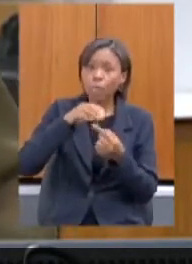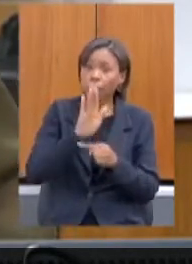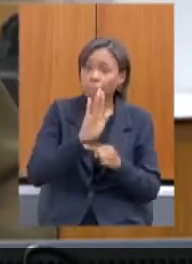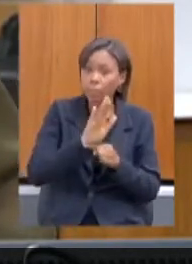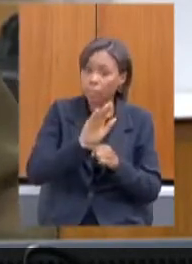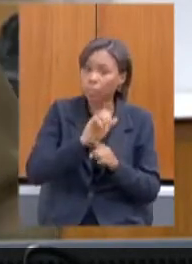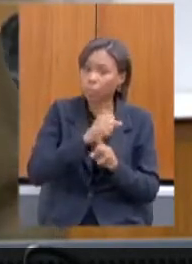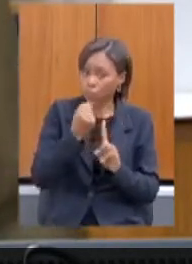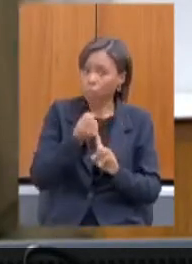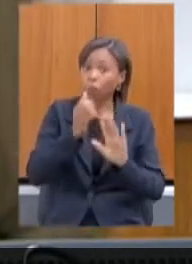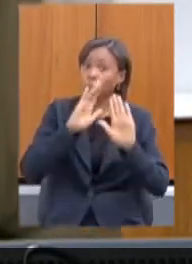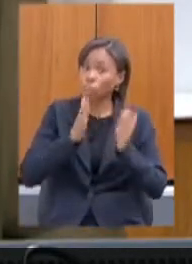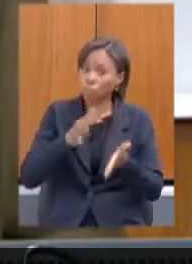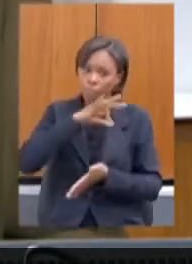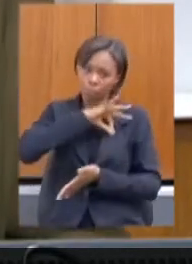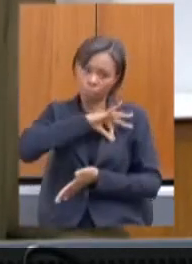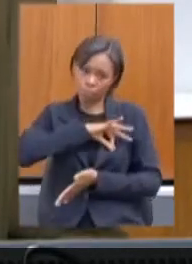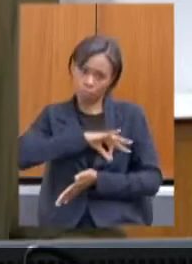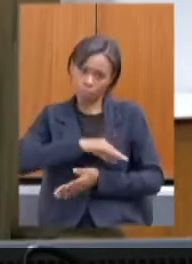minas.